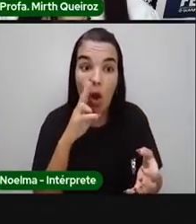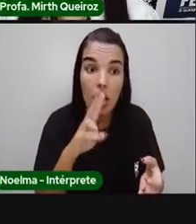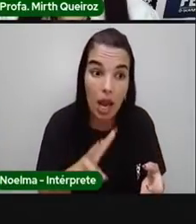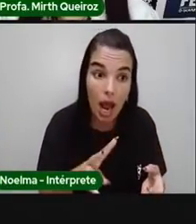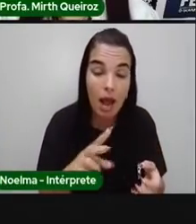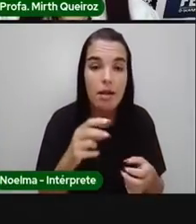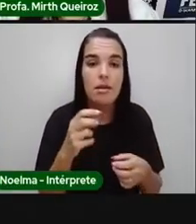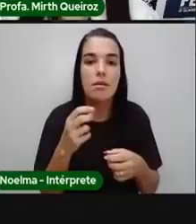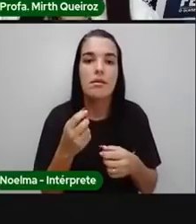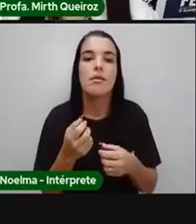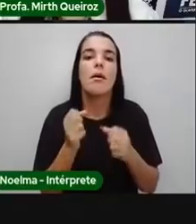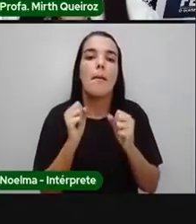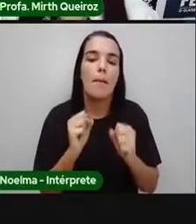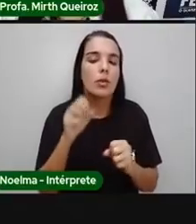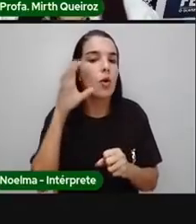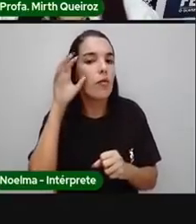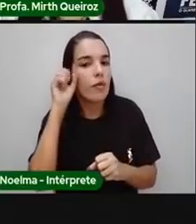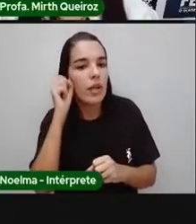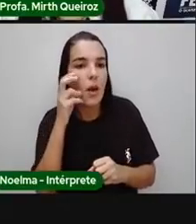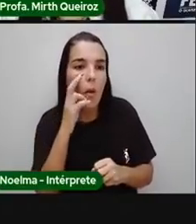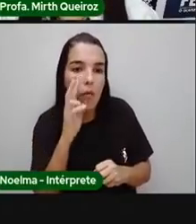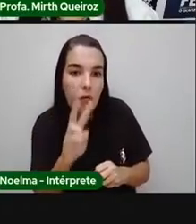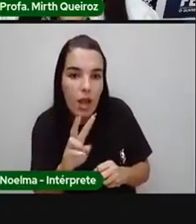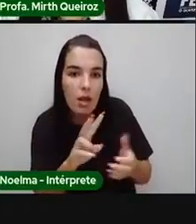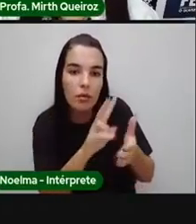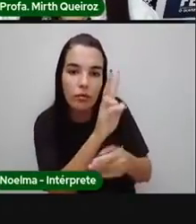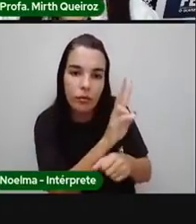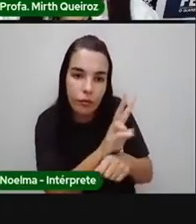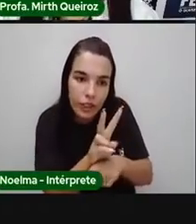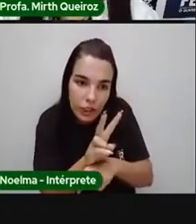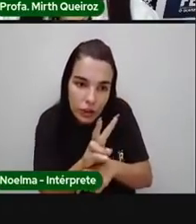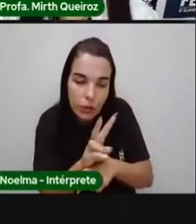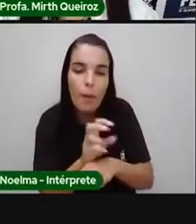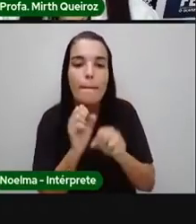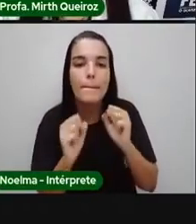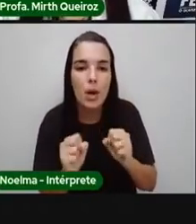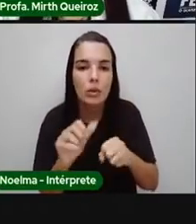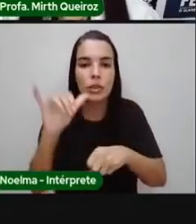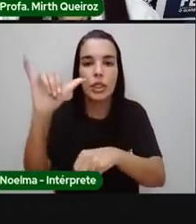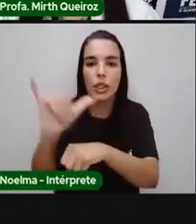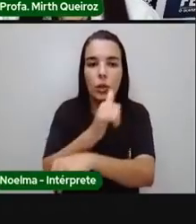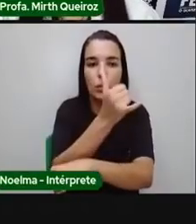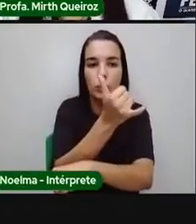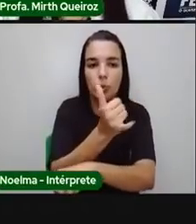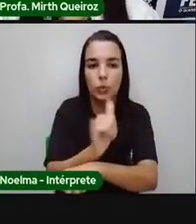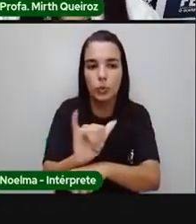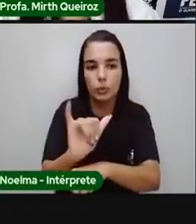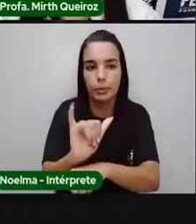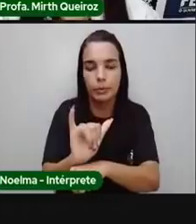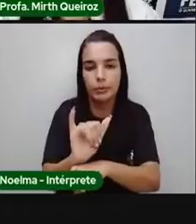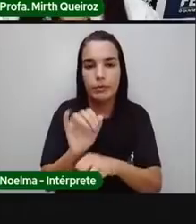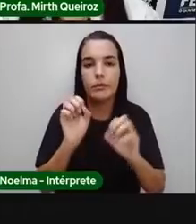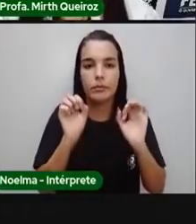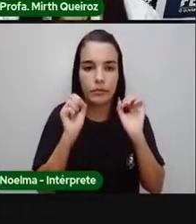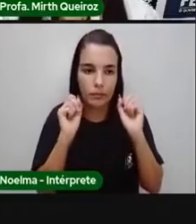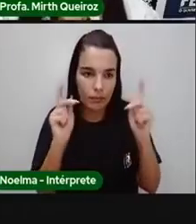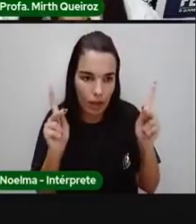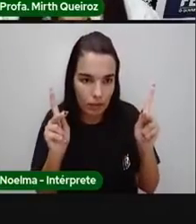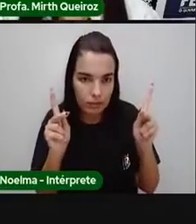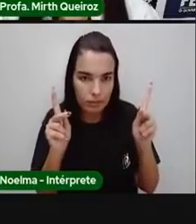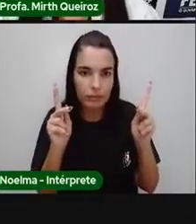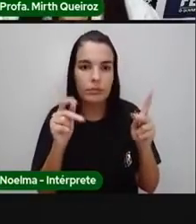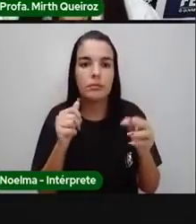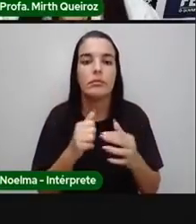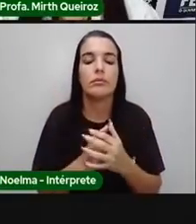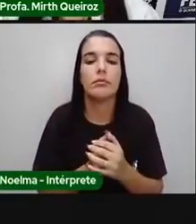visualizar, né? Ouvir esse vídeo, vocês podem estar fazendo isso. Ou vocês podem ir até lá as orientações do bloco de atividade de vocês, que vai